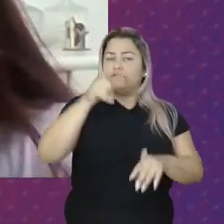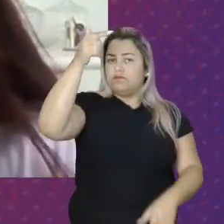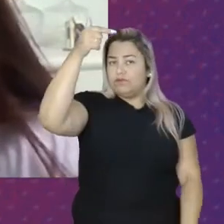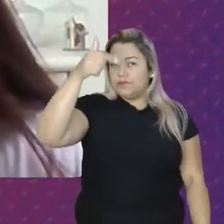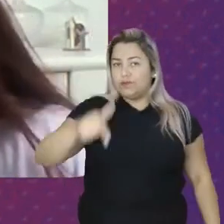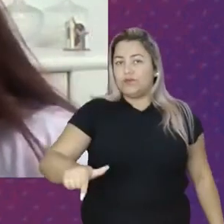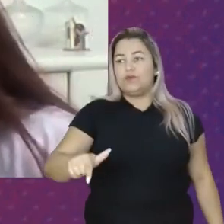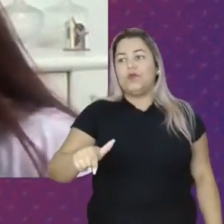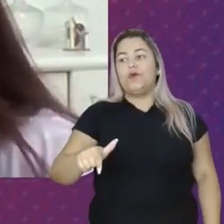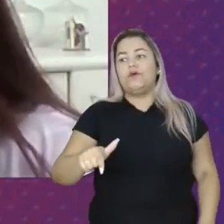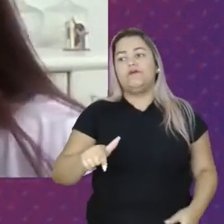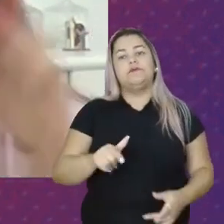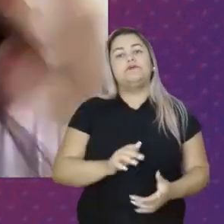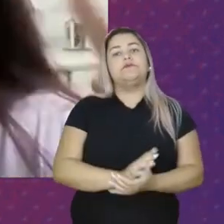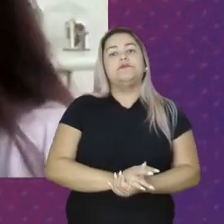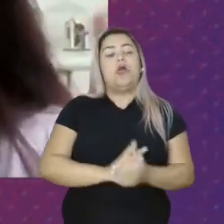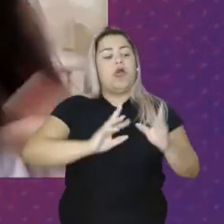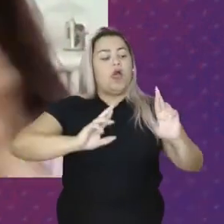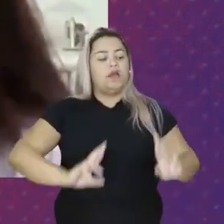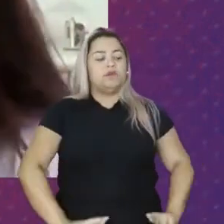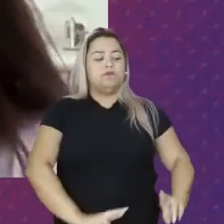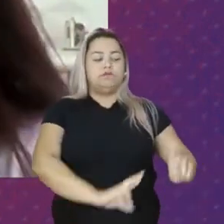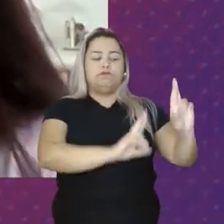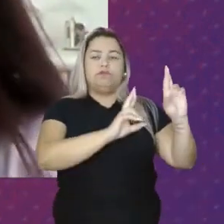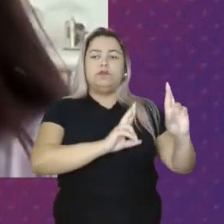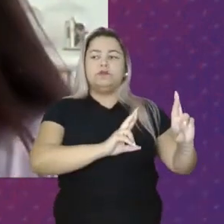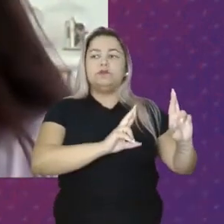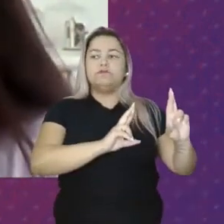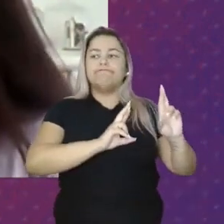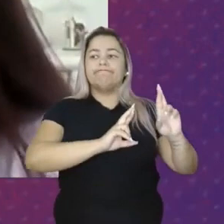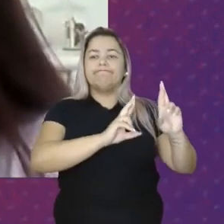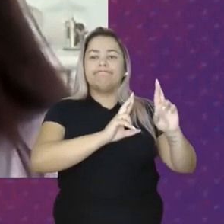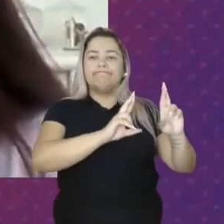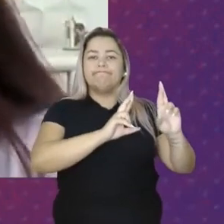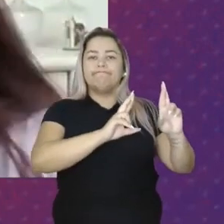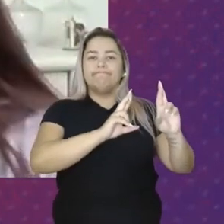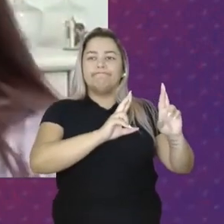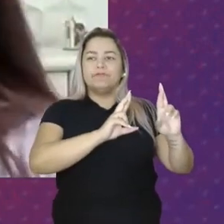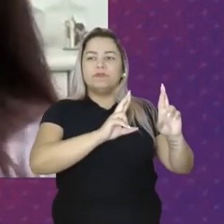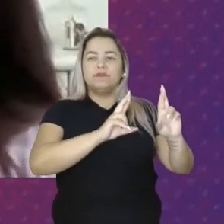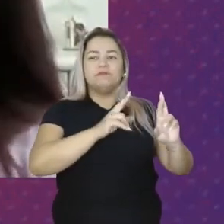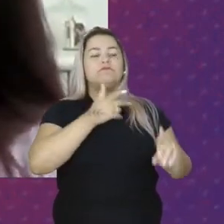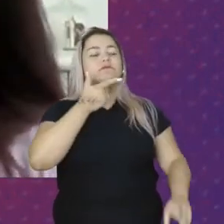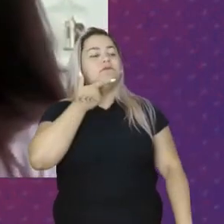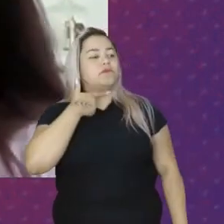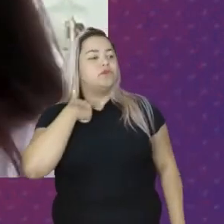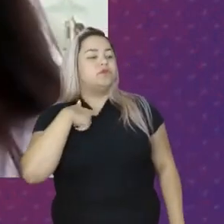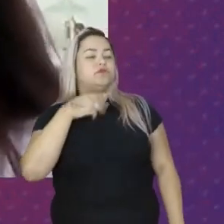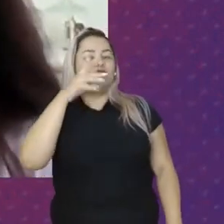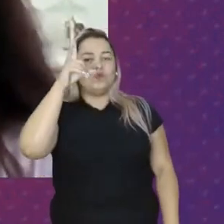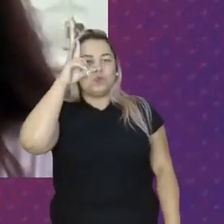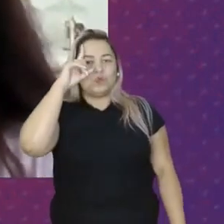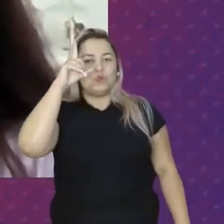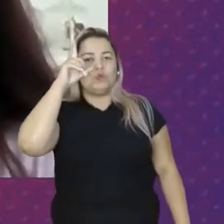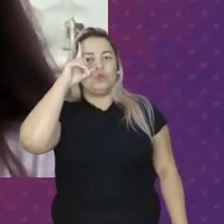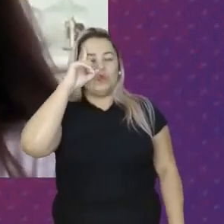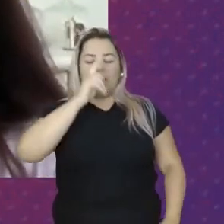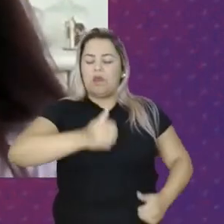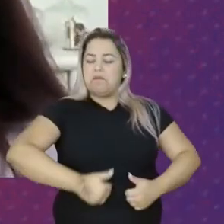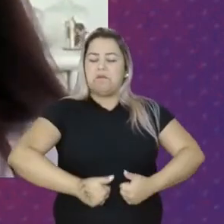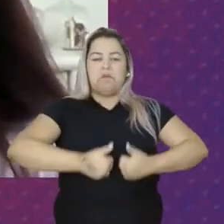A esperança A expectativa De dias melhores E claro